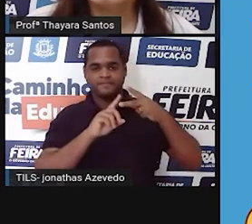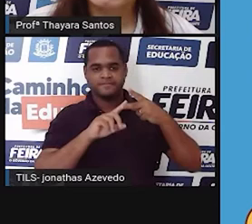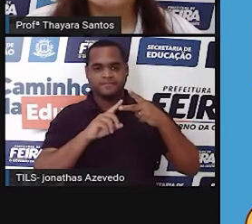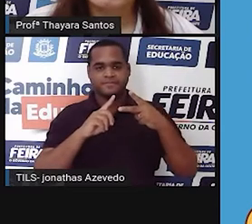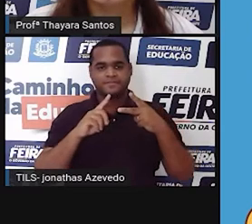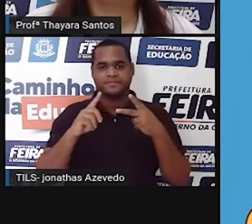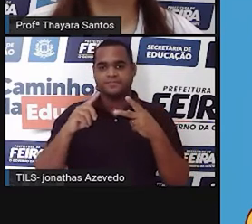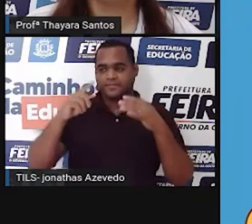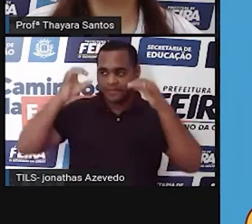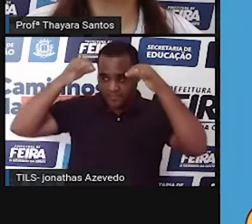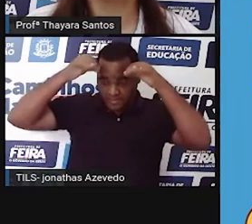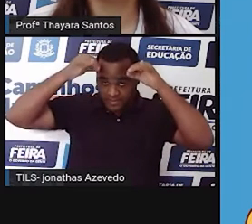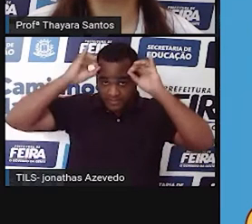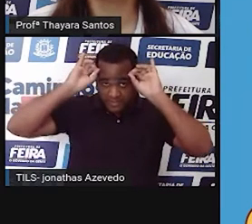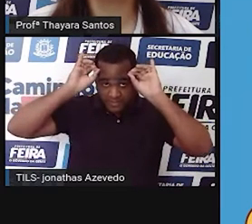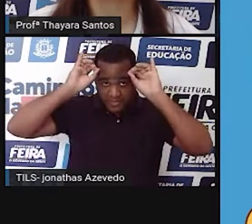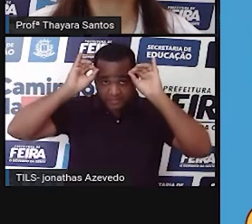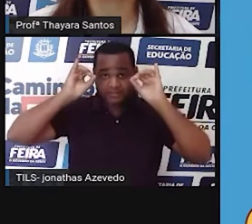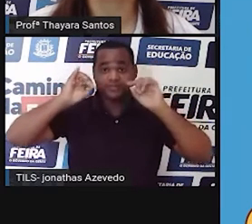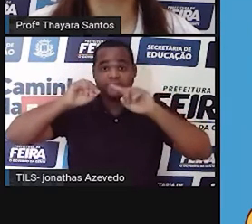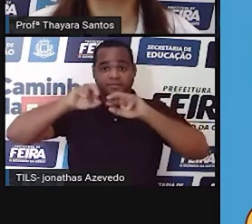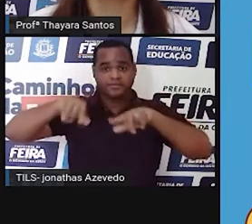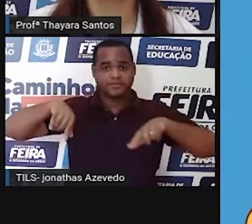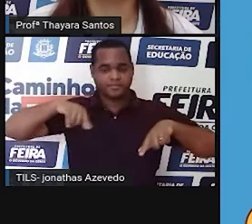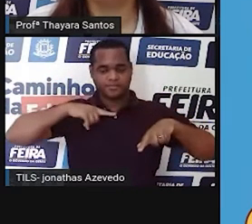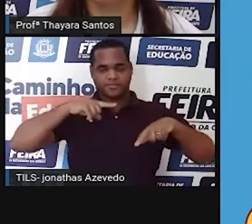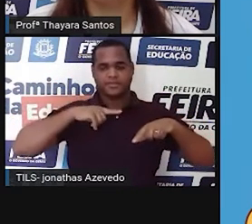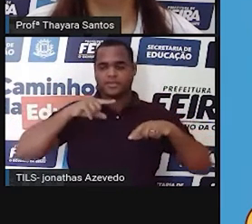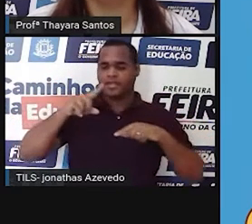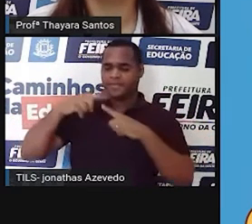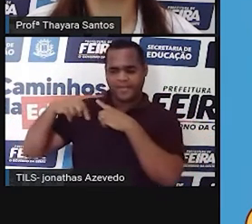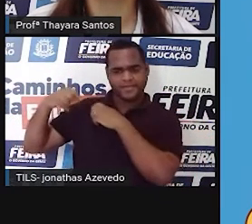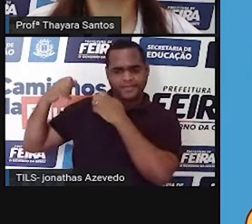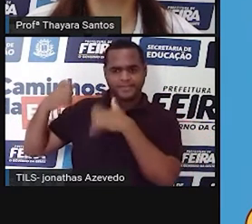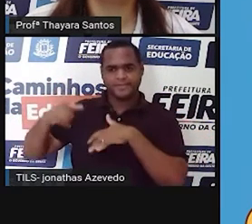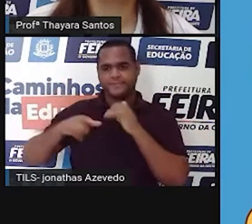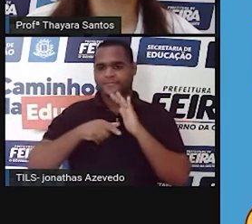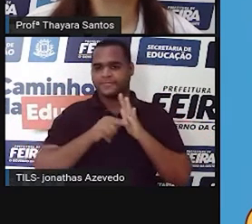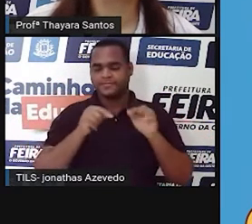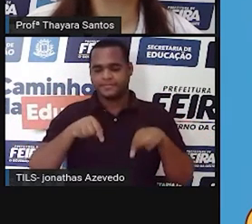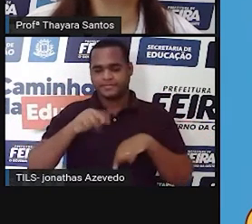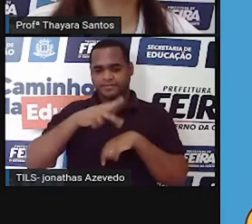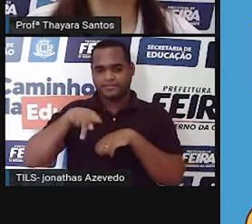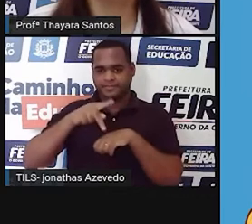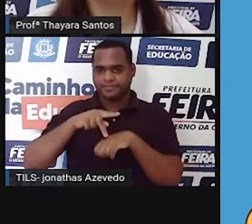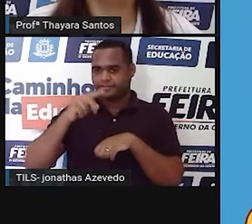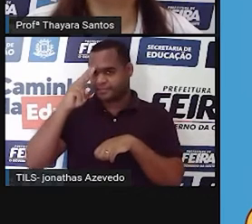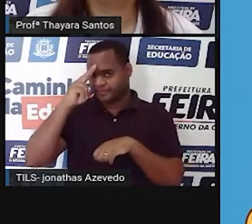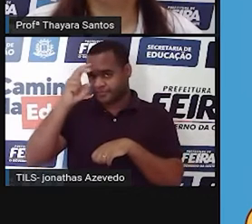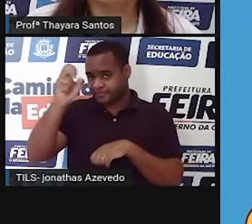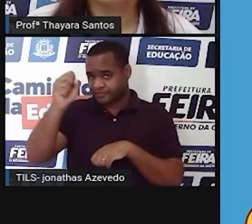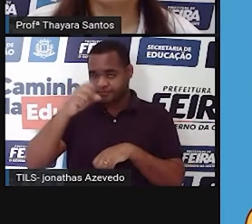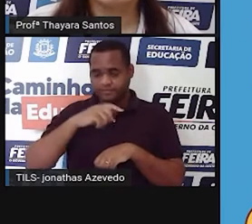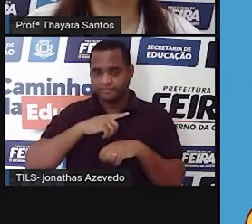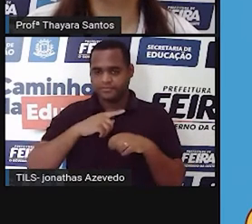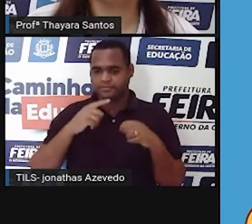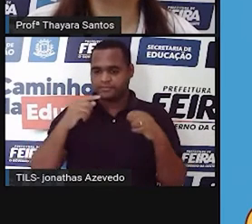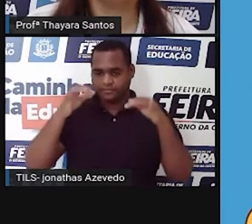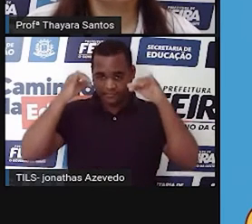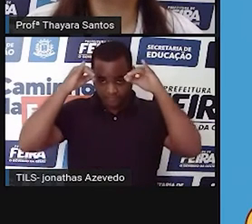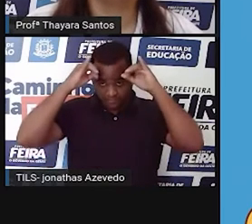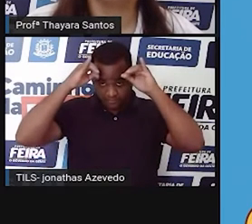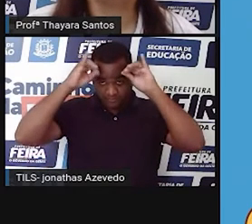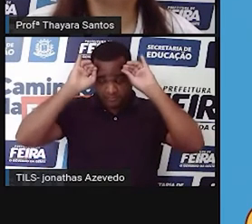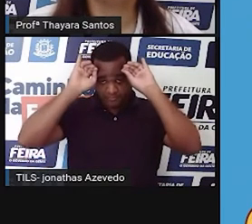pecuária, justamente porque, como a gente viu nos biomas anteriores, aqui no nosso país tem um forte investimento na pecuária,